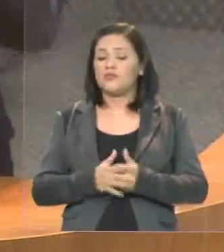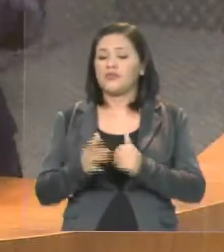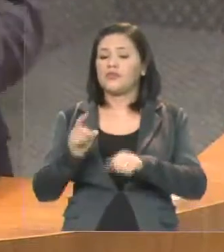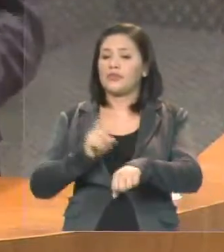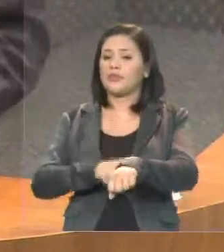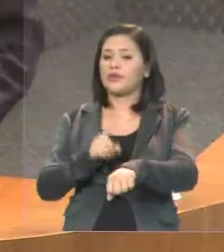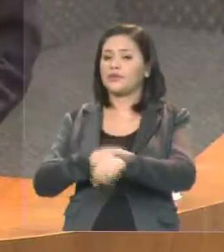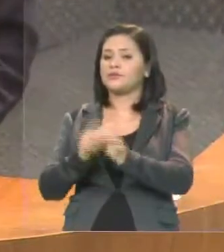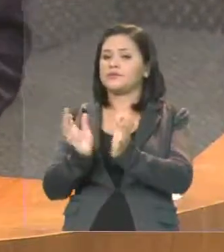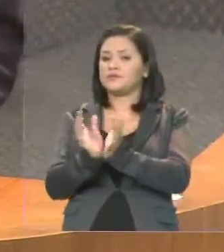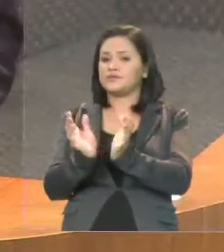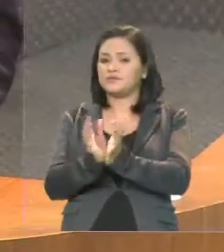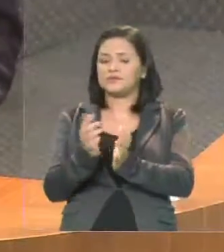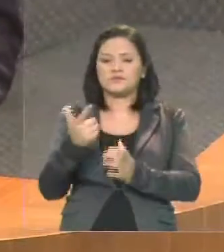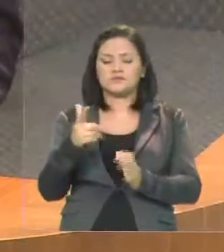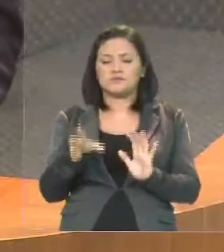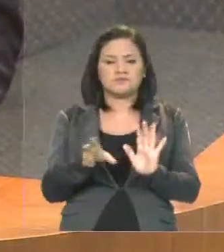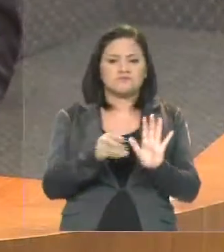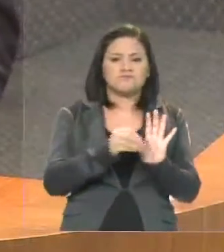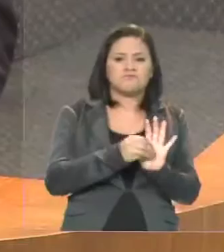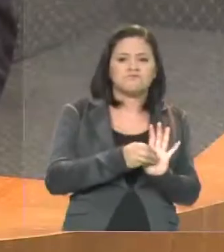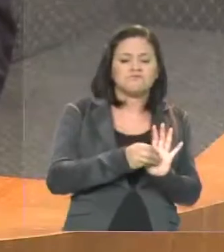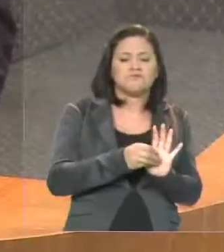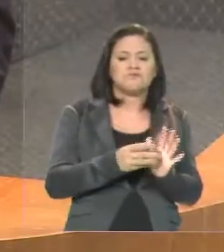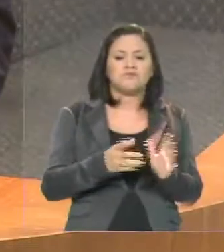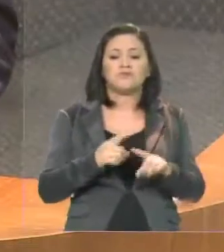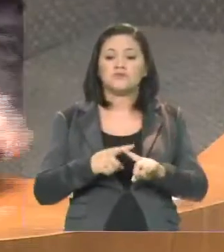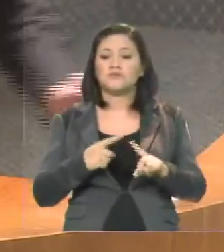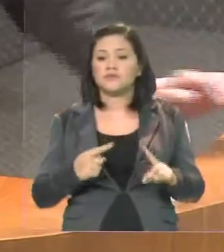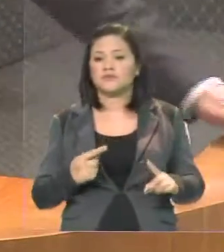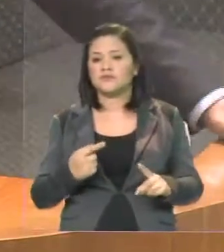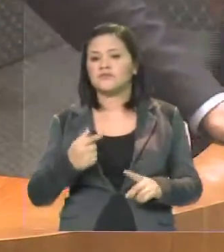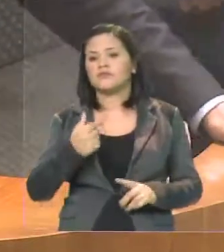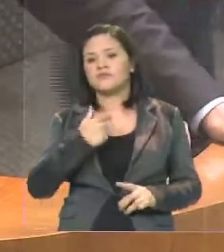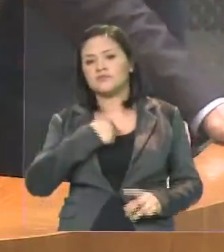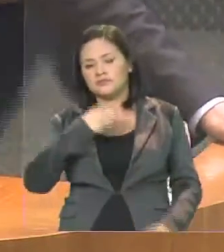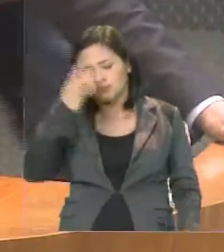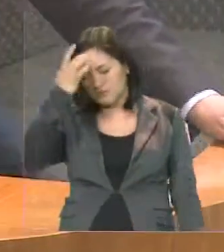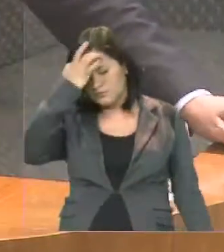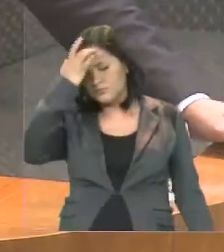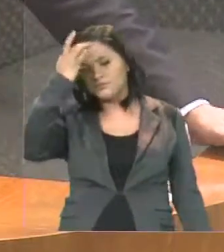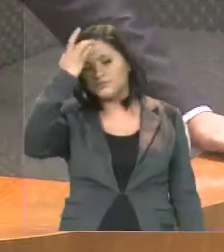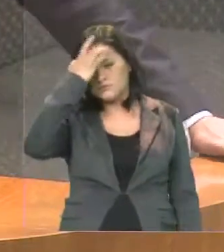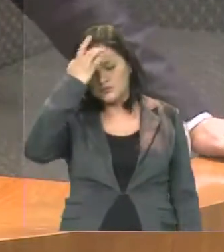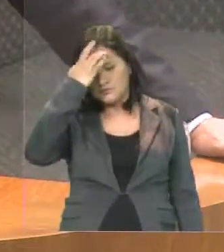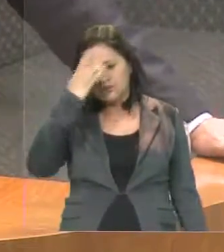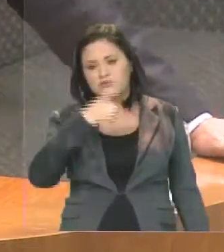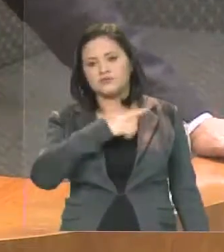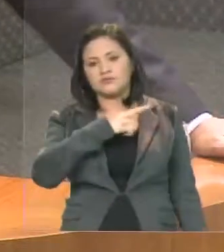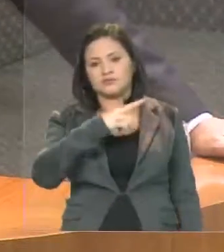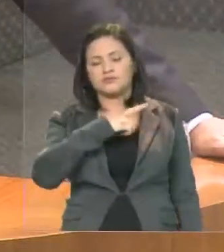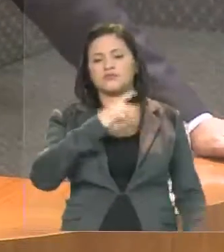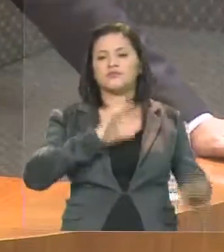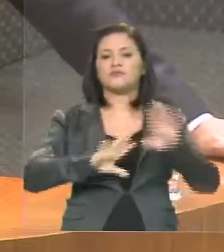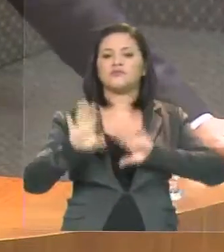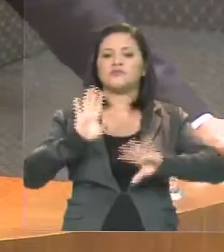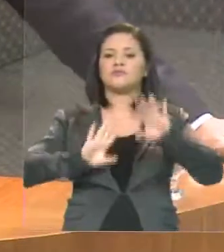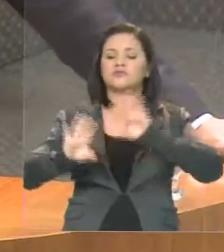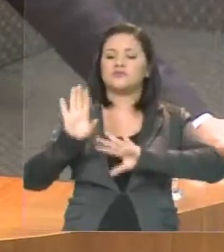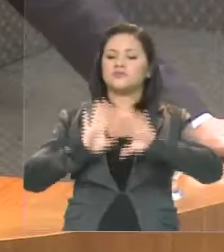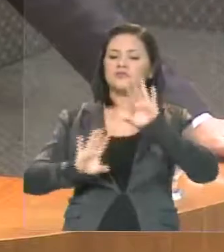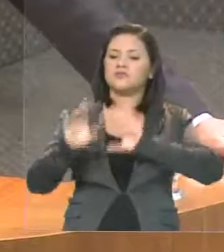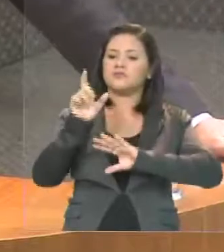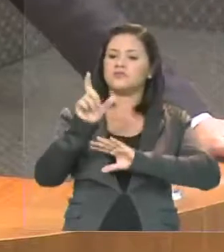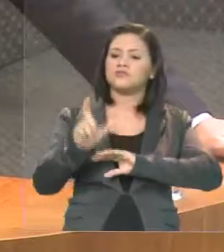preservando a identidade do partido, preservando a característica do partido e não se rendendo a qualquer preço